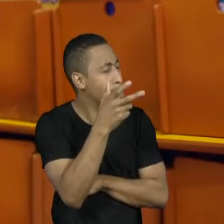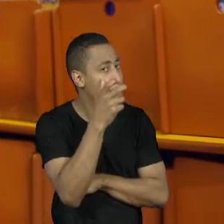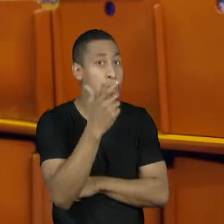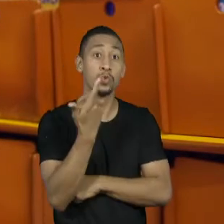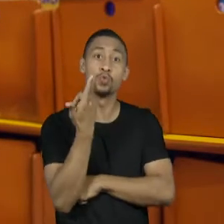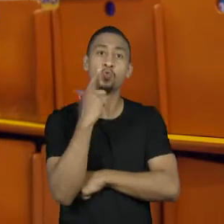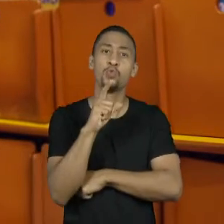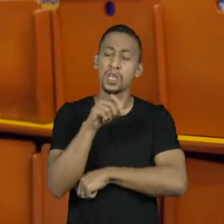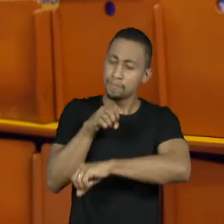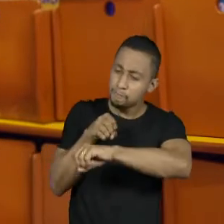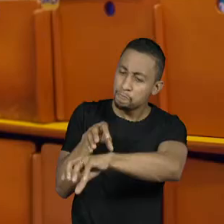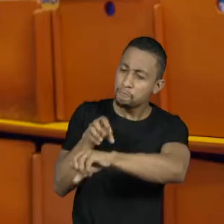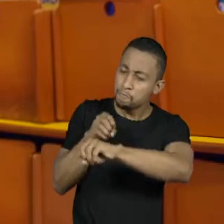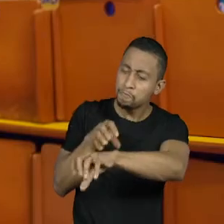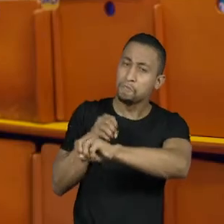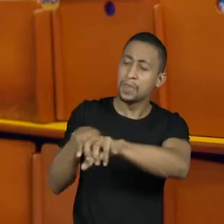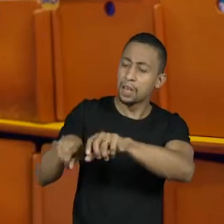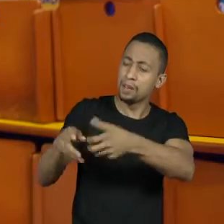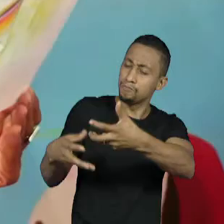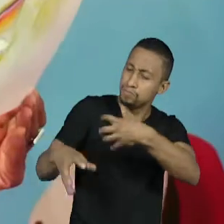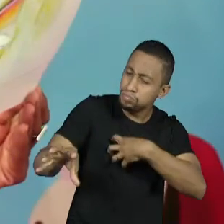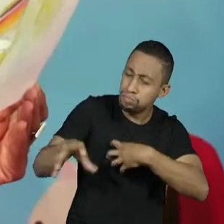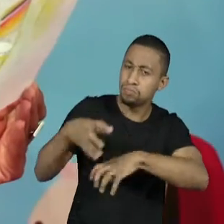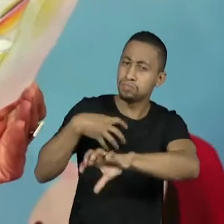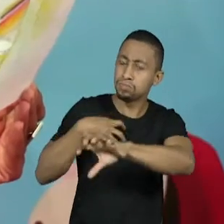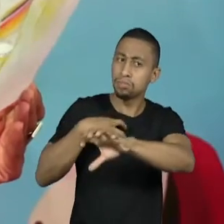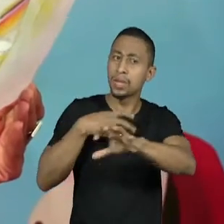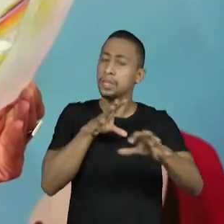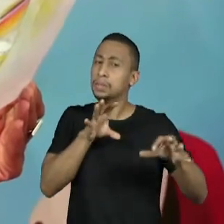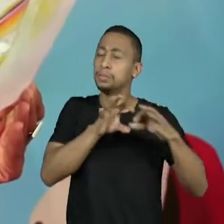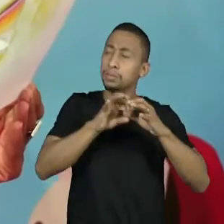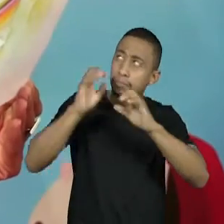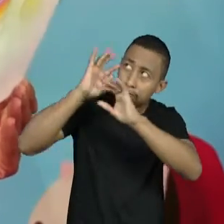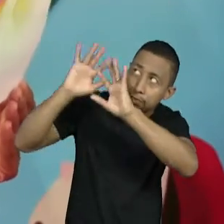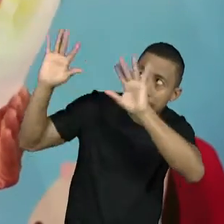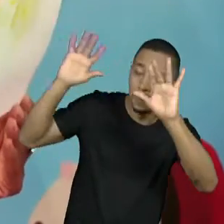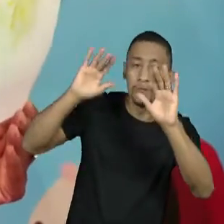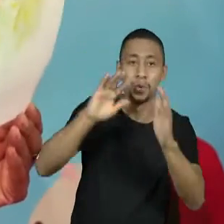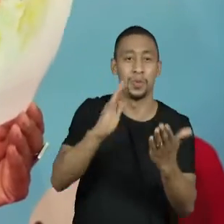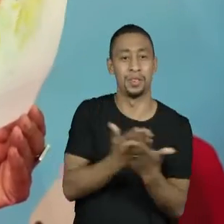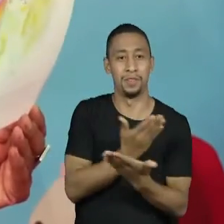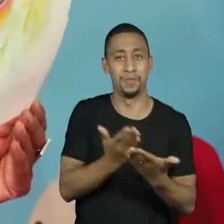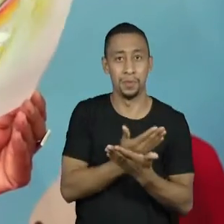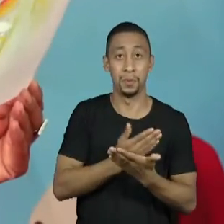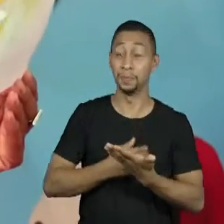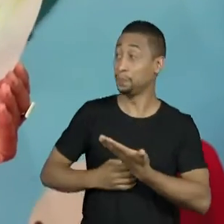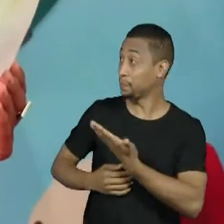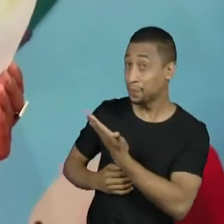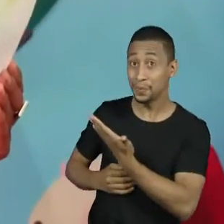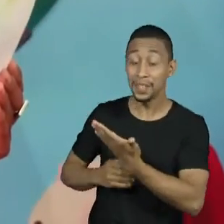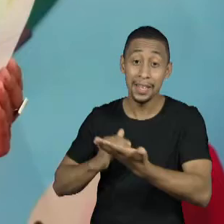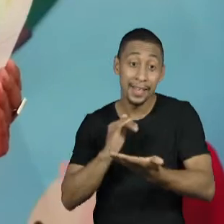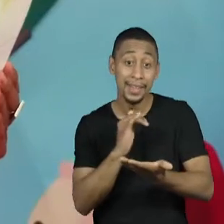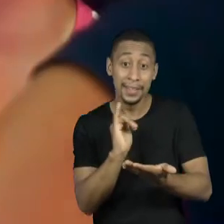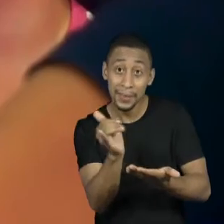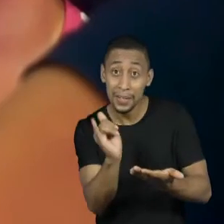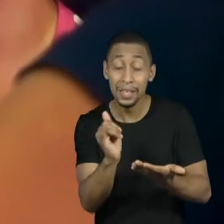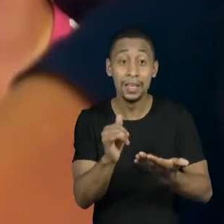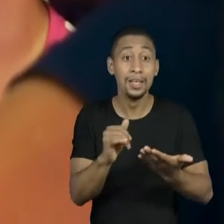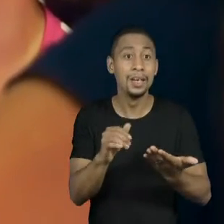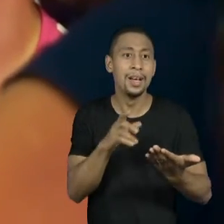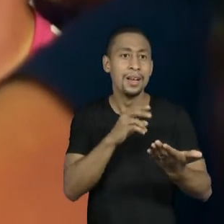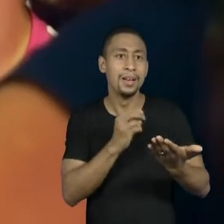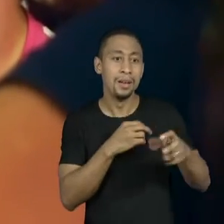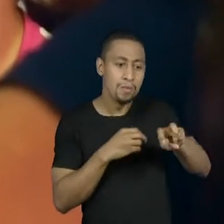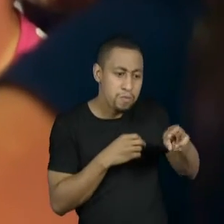esse vínculo da criança com o livro. Eles resolveram pular do olo todo corcovado para